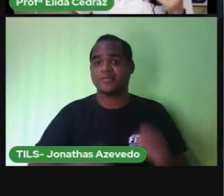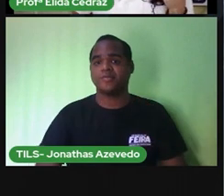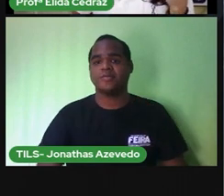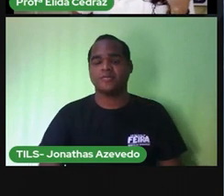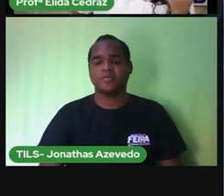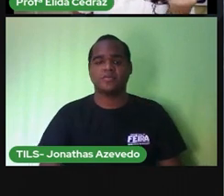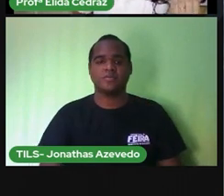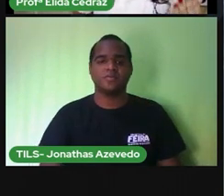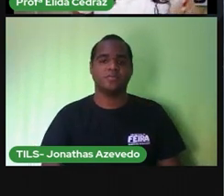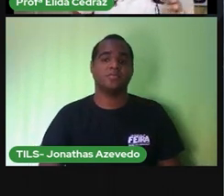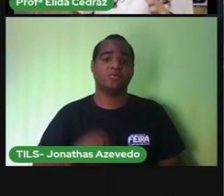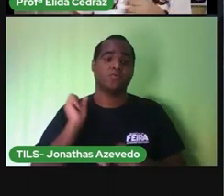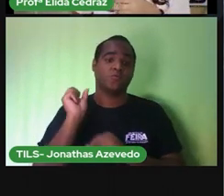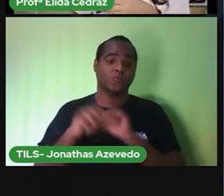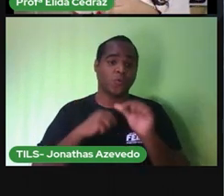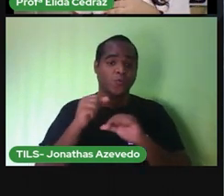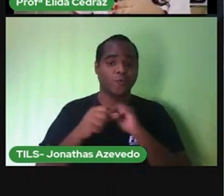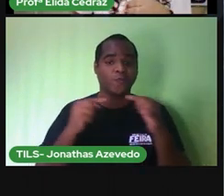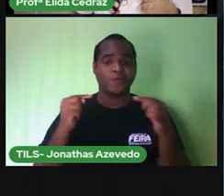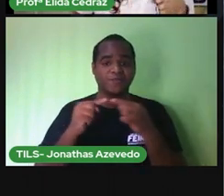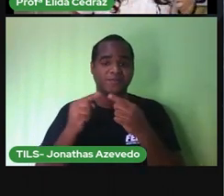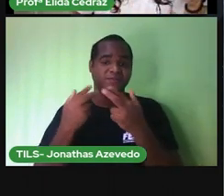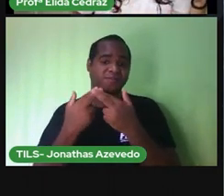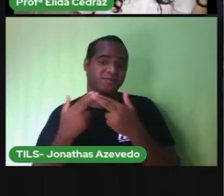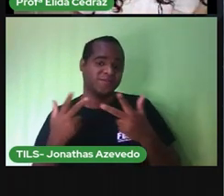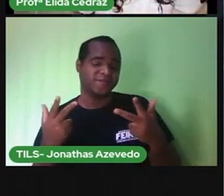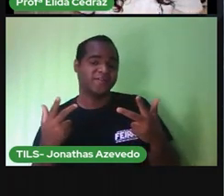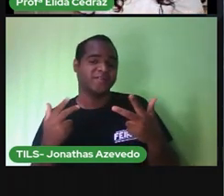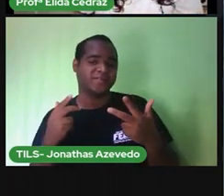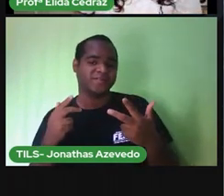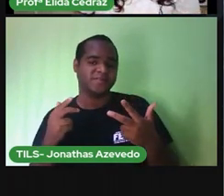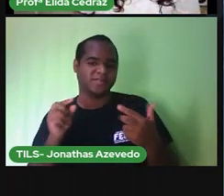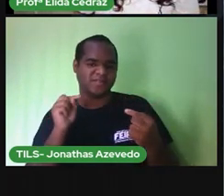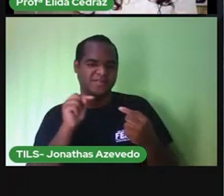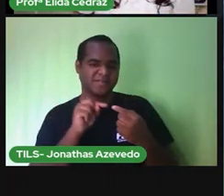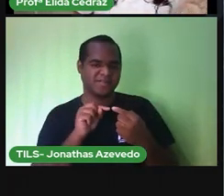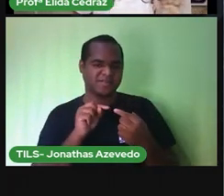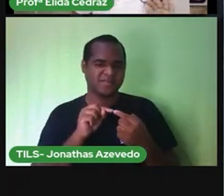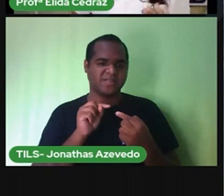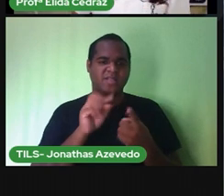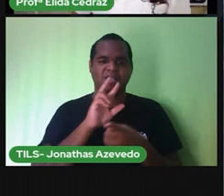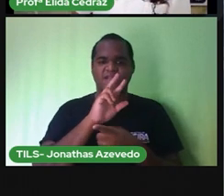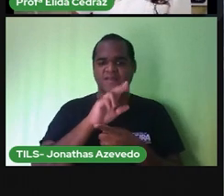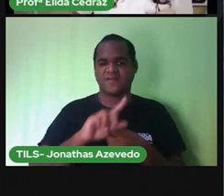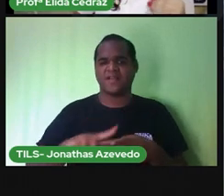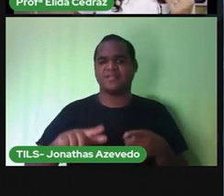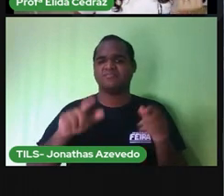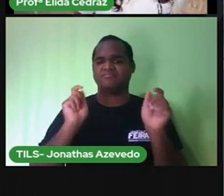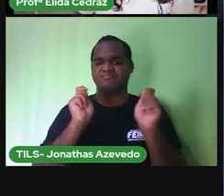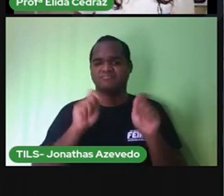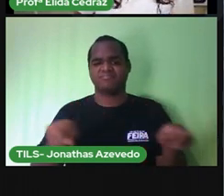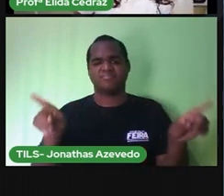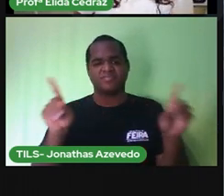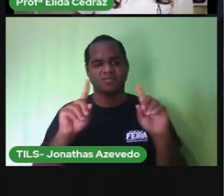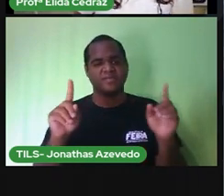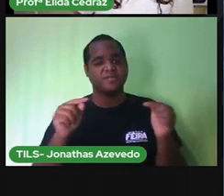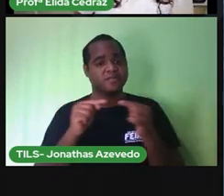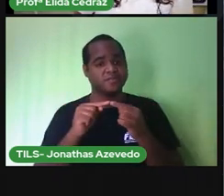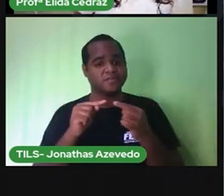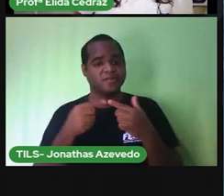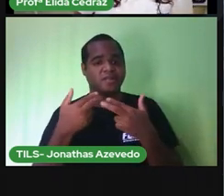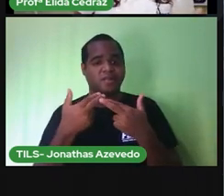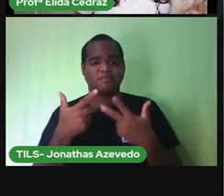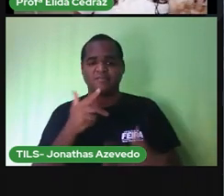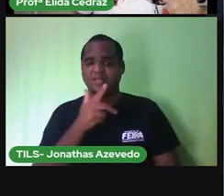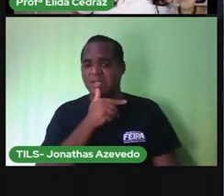estação de tratamento de água fica cheia de material que não deveria e às vezes você recebe uma água